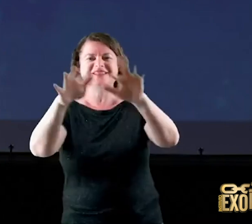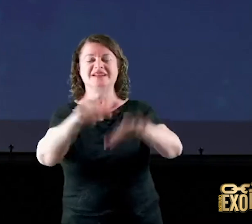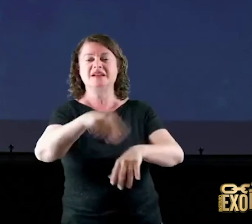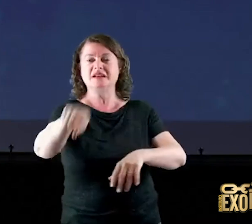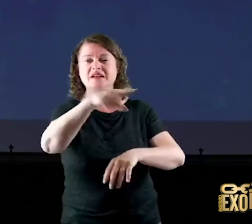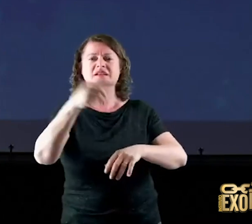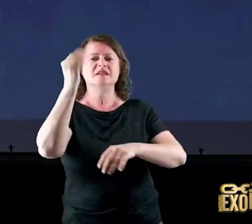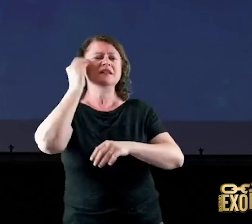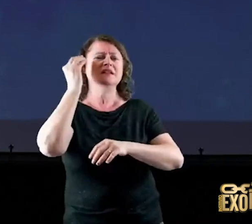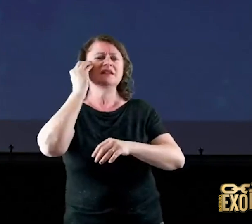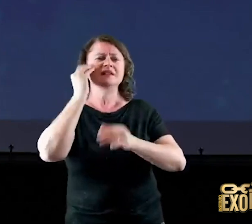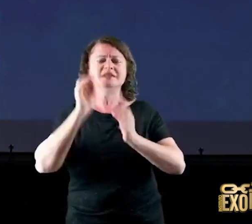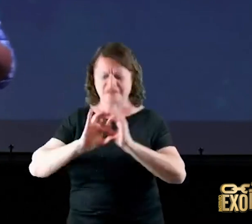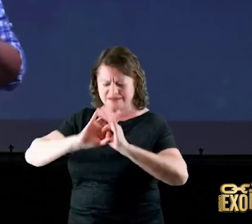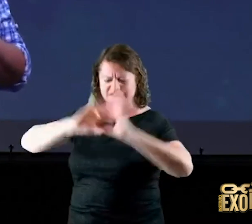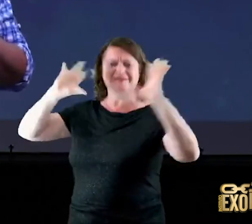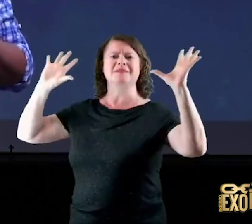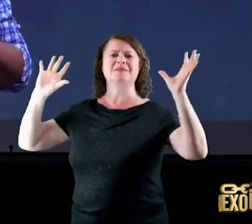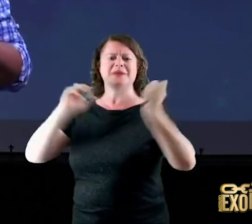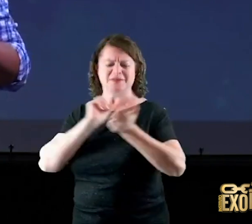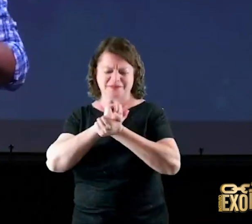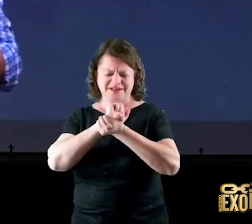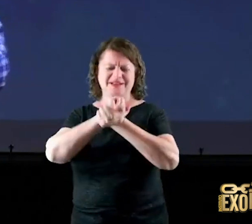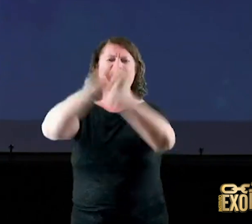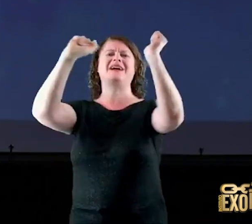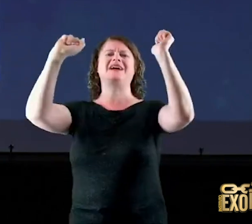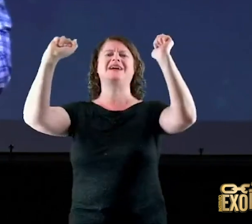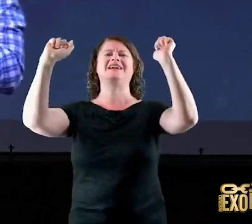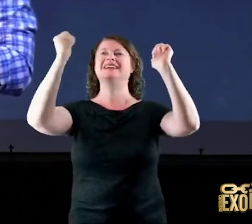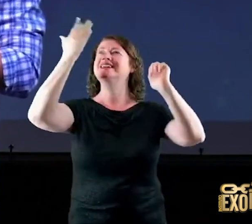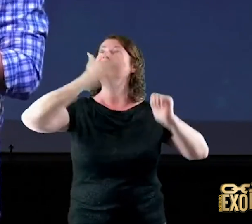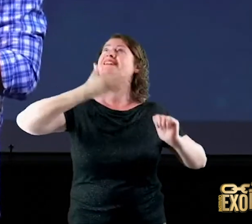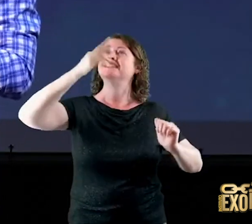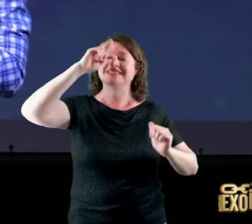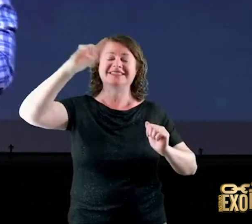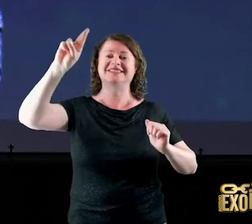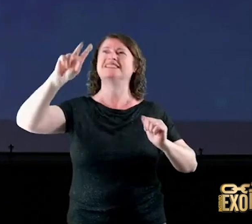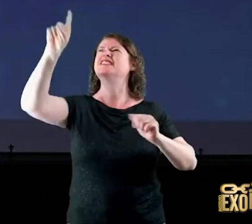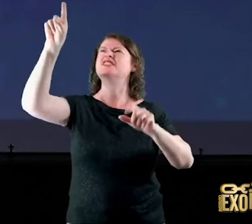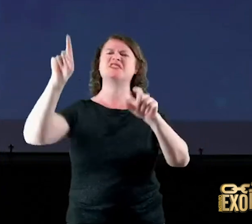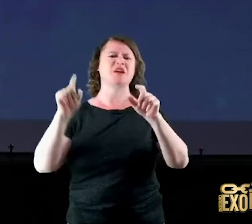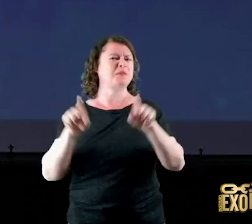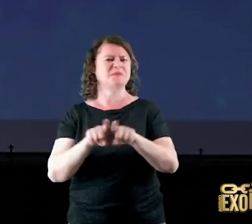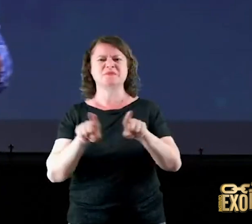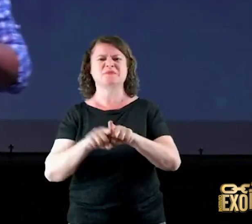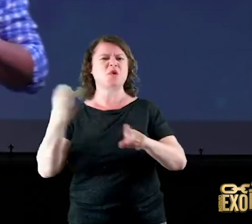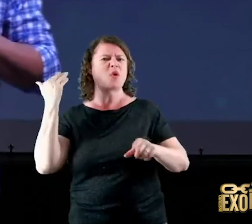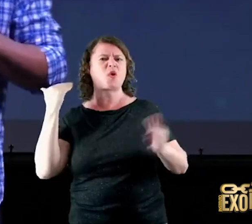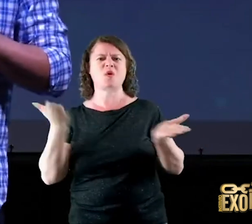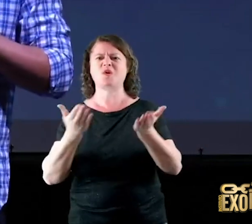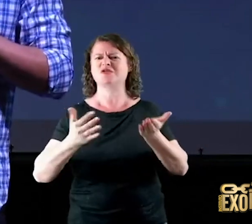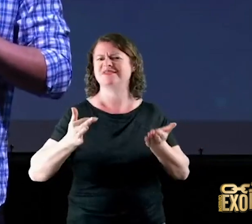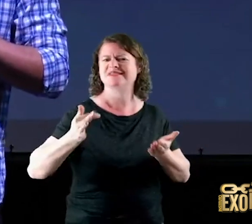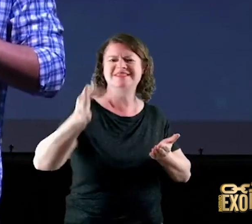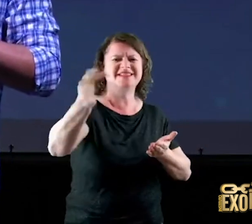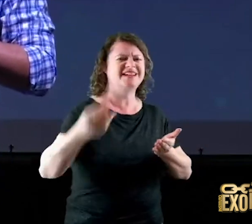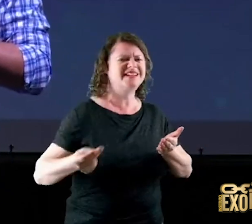experimentem Pai os livramentos do Senhor que eles digam o Senhor é o mesmo ontem hoje será eternamente